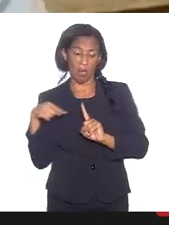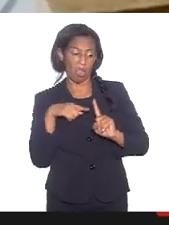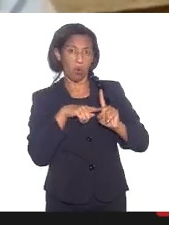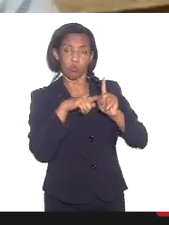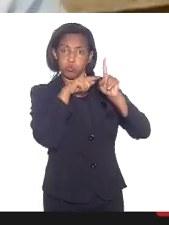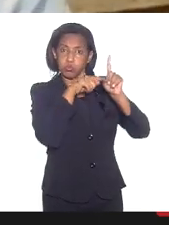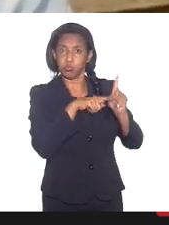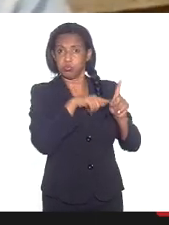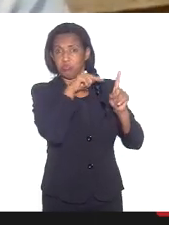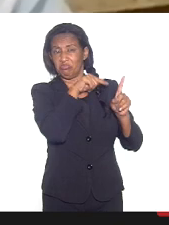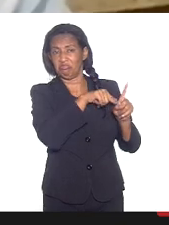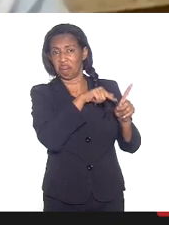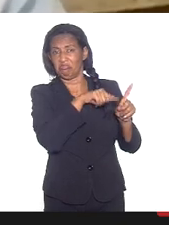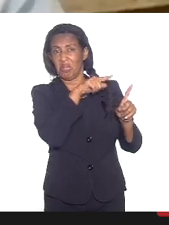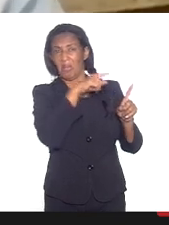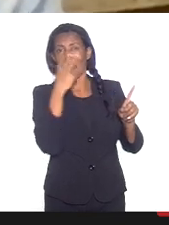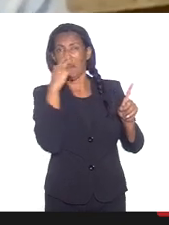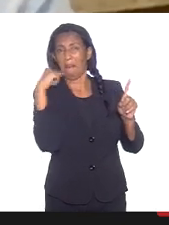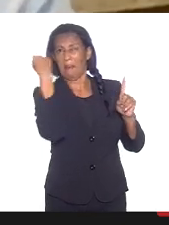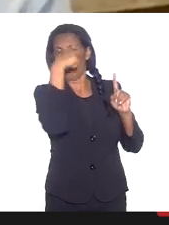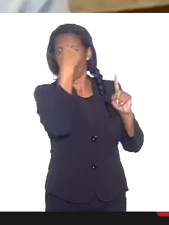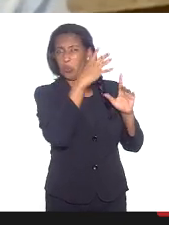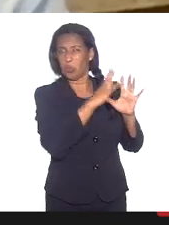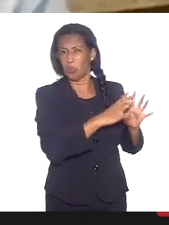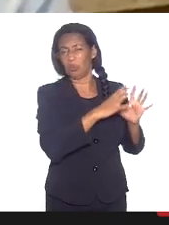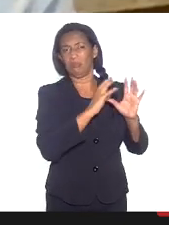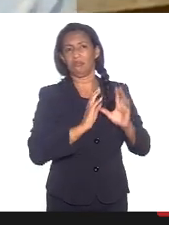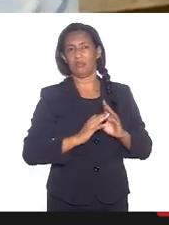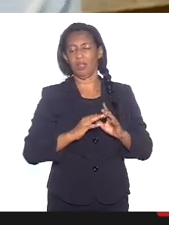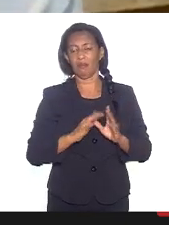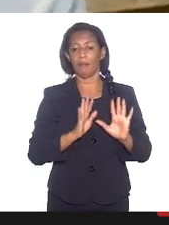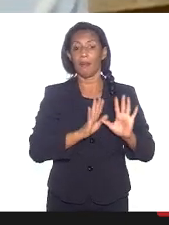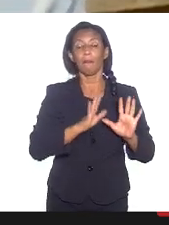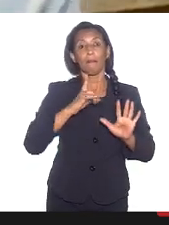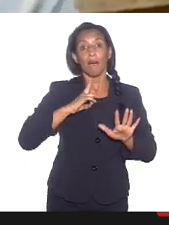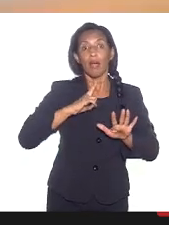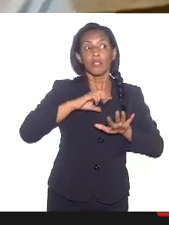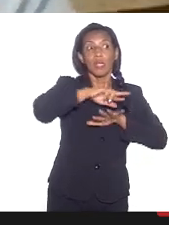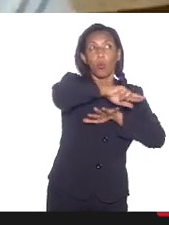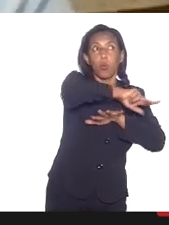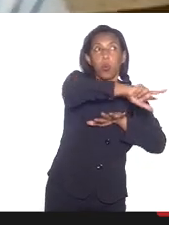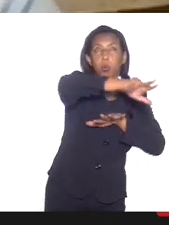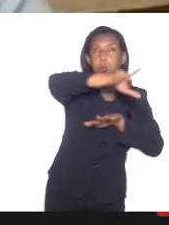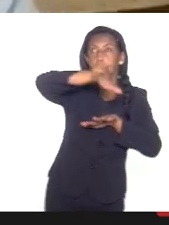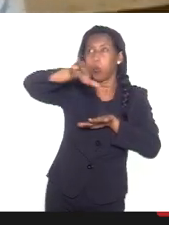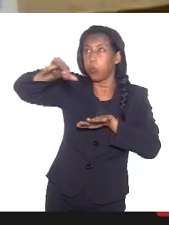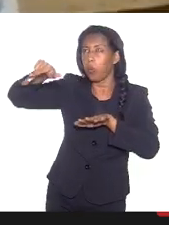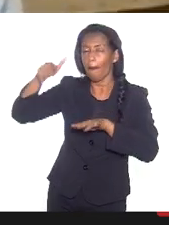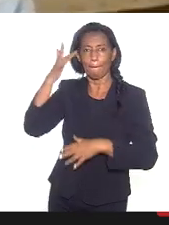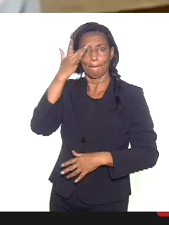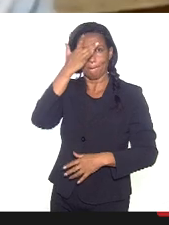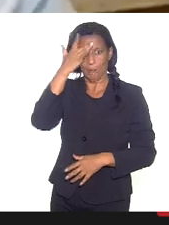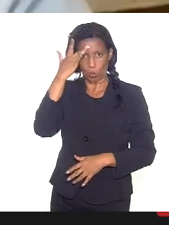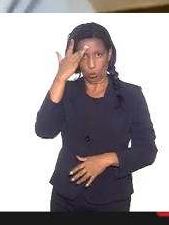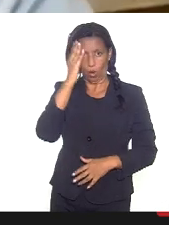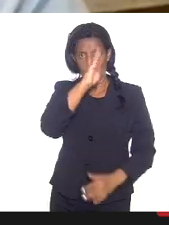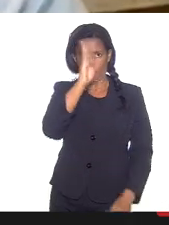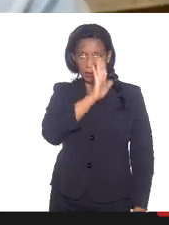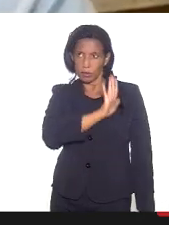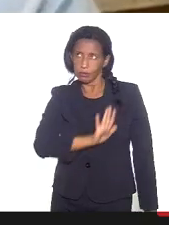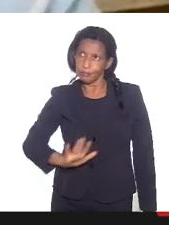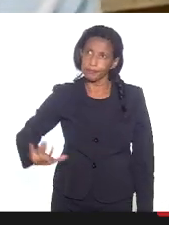digamos assim, de um maluco, fanático, etc. Mas você tem, assim, um monte de pessoas no Brasil inteiro